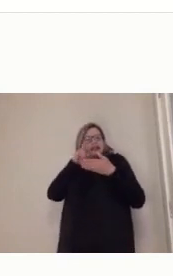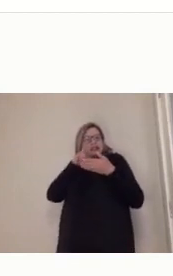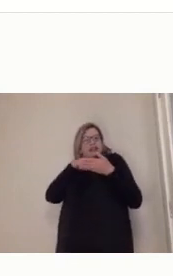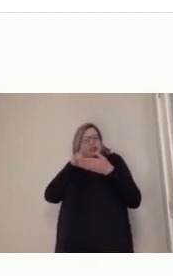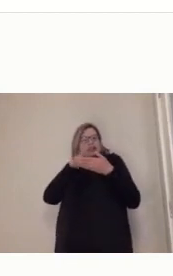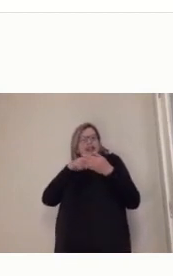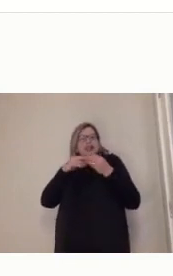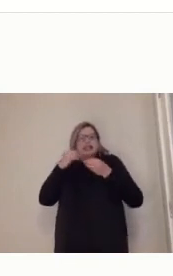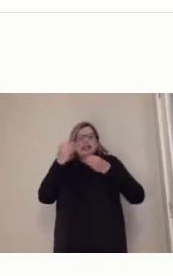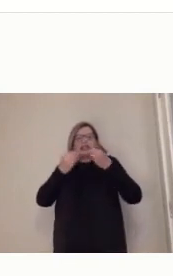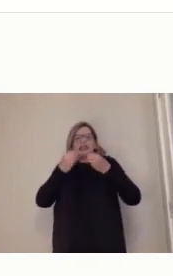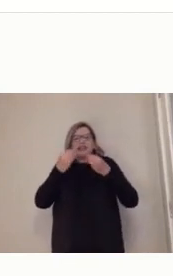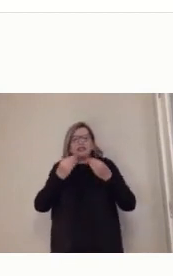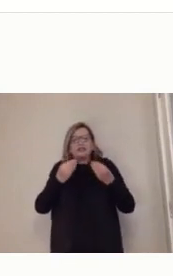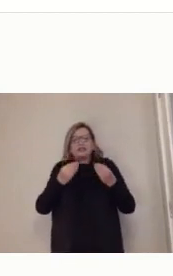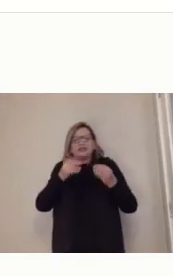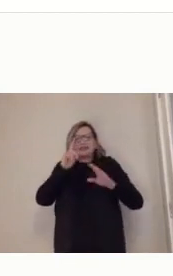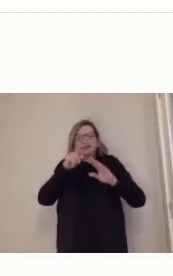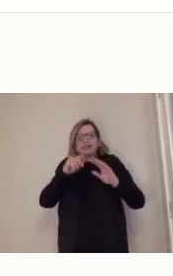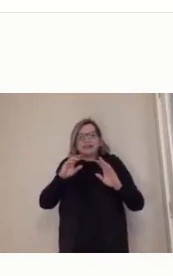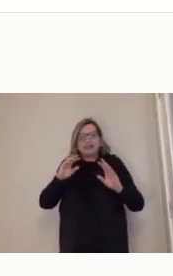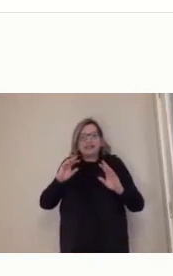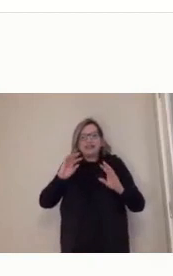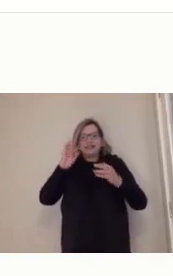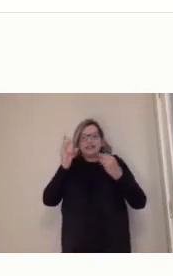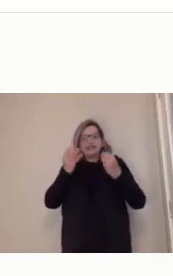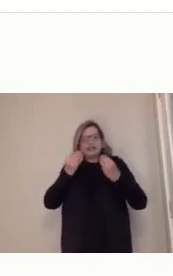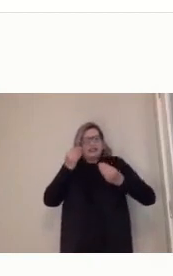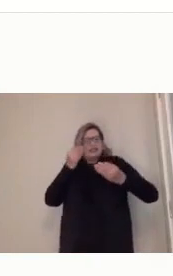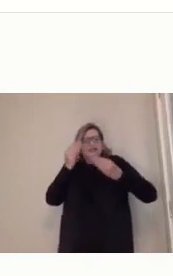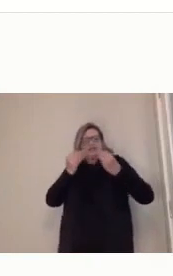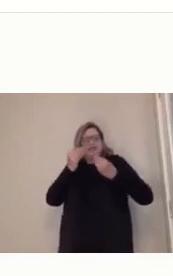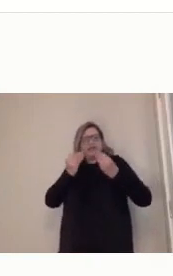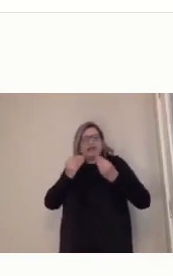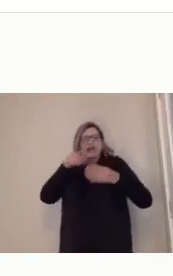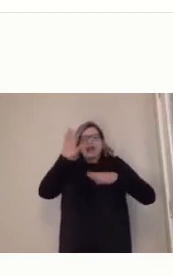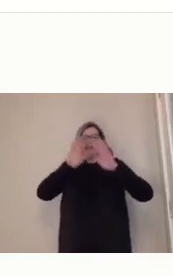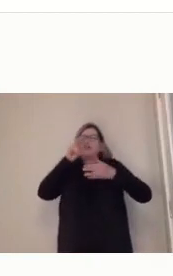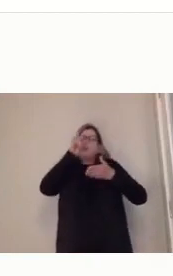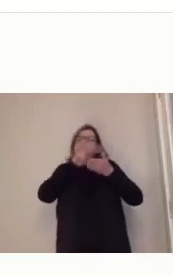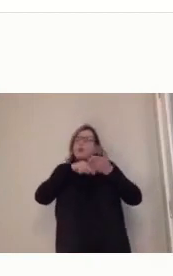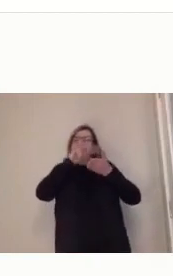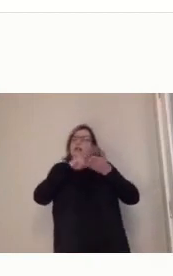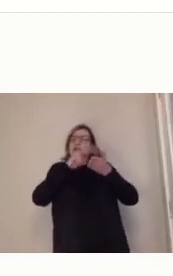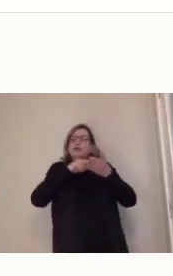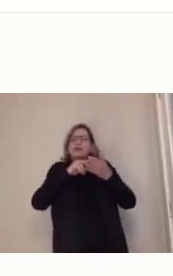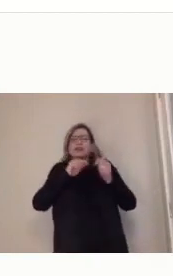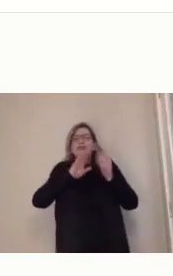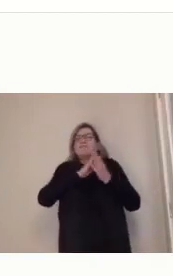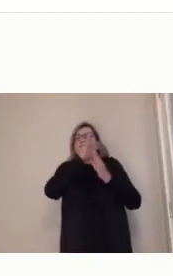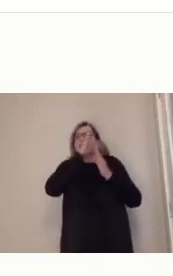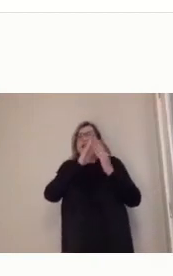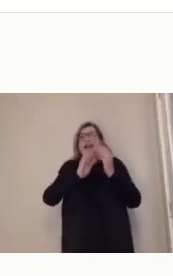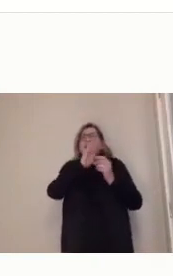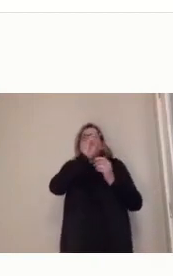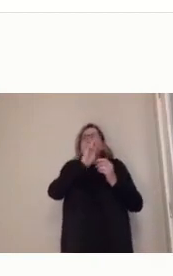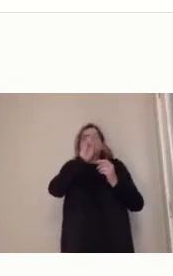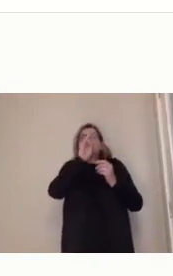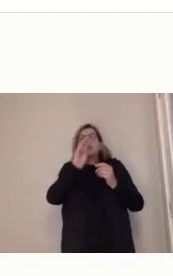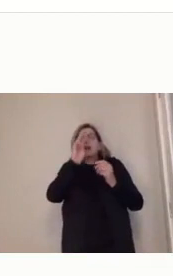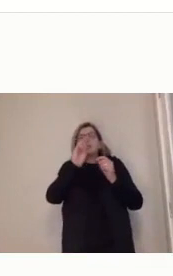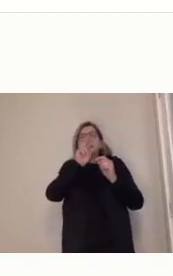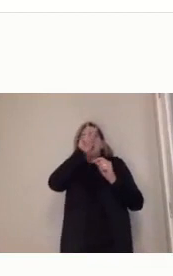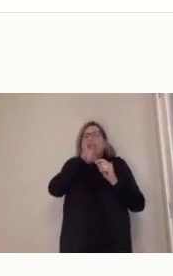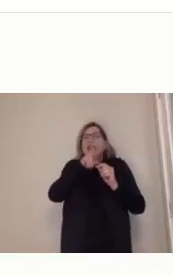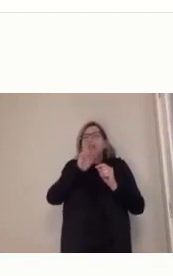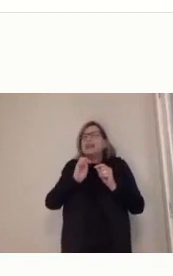que vai de um link para outro e consegue fazer aquela leitura que eu te falei. Então, quando ele fala que a gente